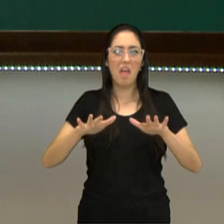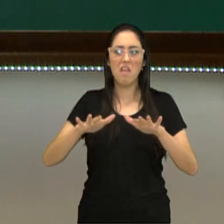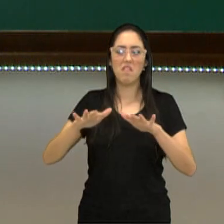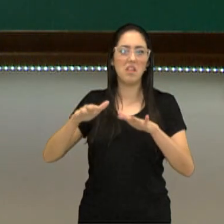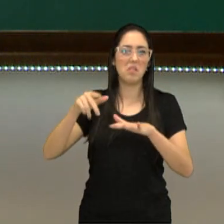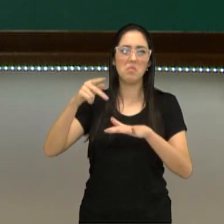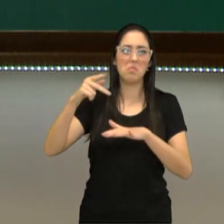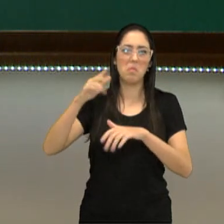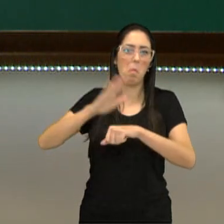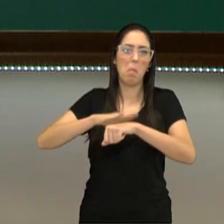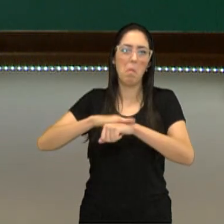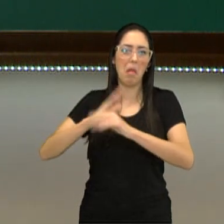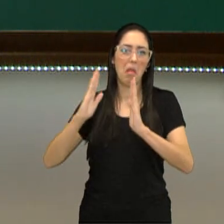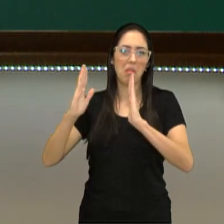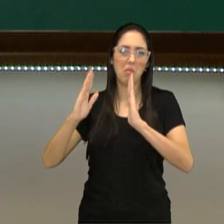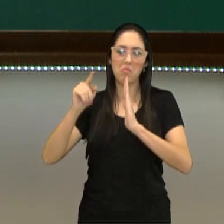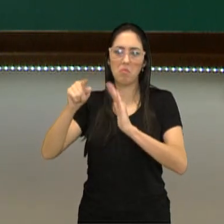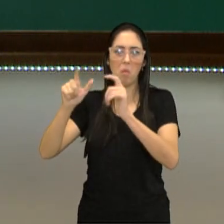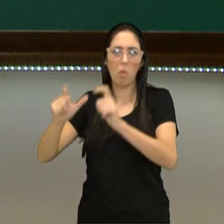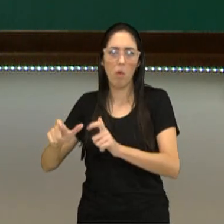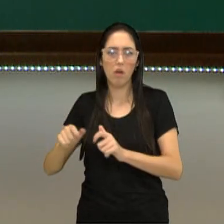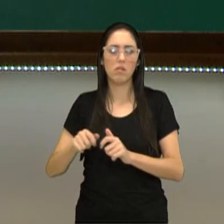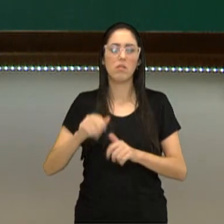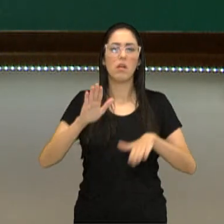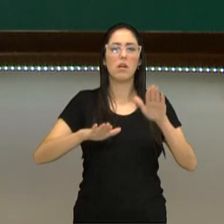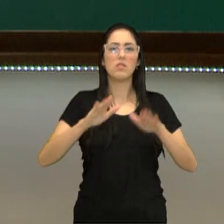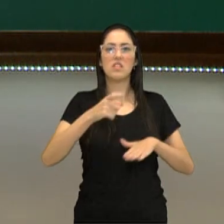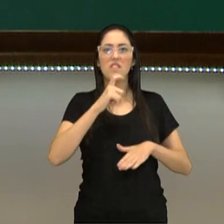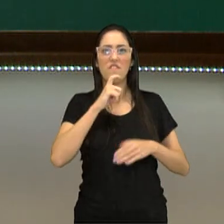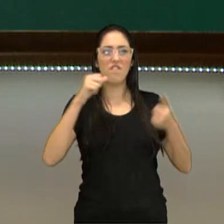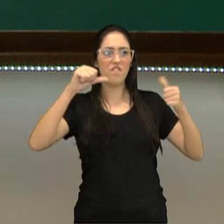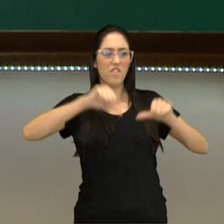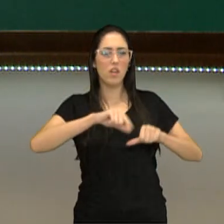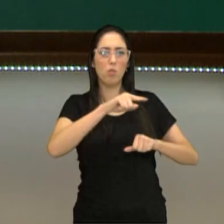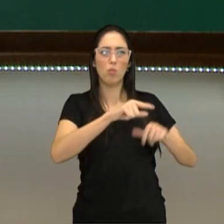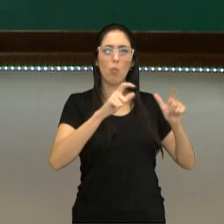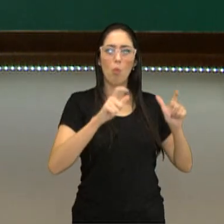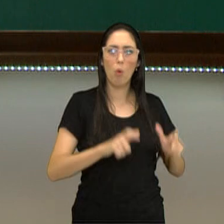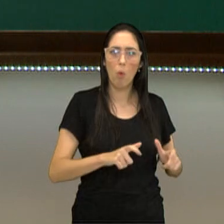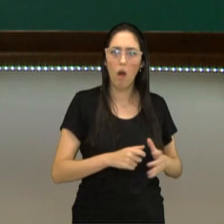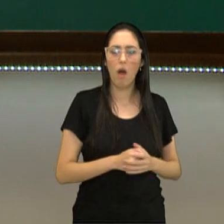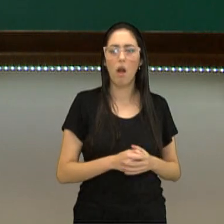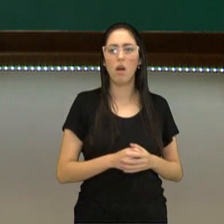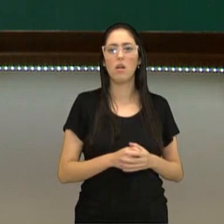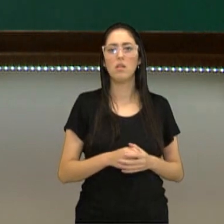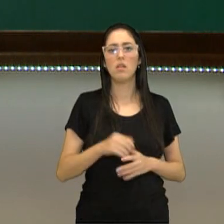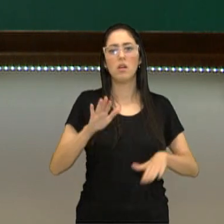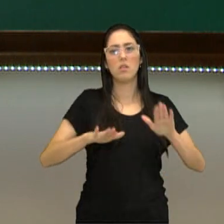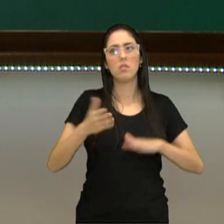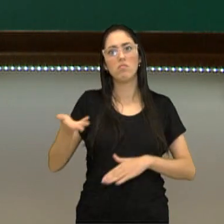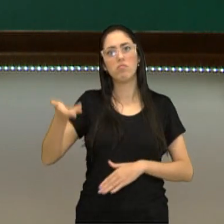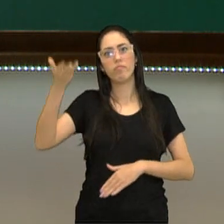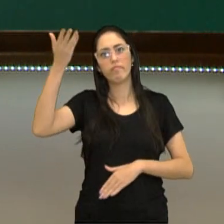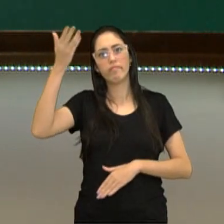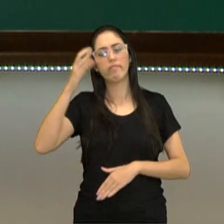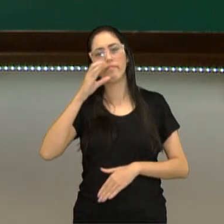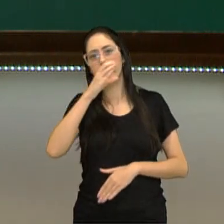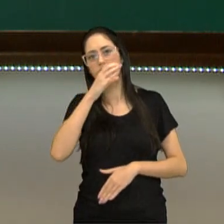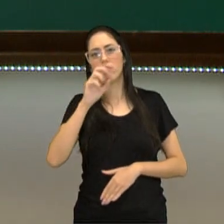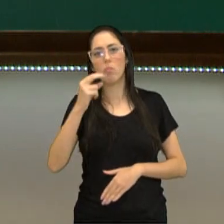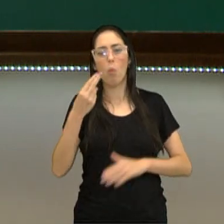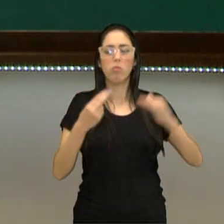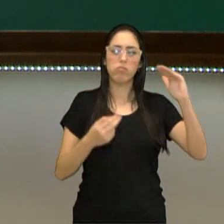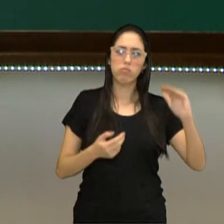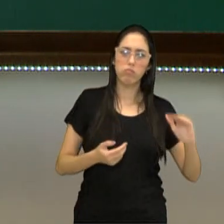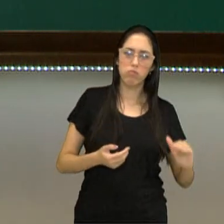do ano, momentos do ano onde as temperaturas são mais baixas, momentos do ano onde as temperaturas são mais elevadas. E a partir da